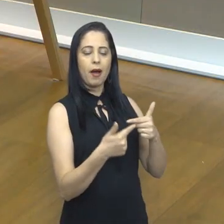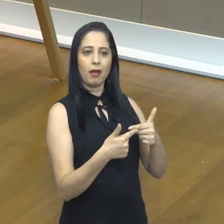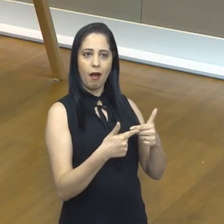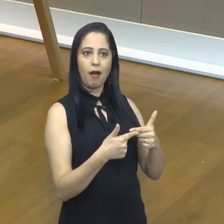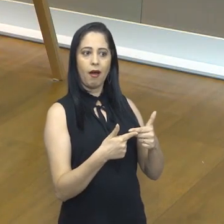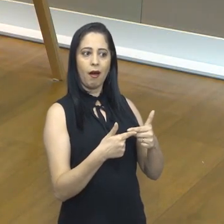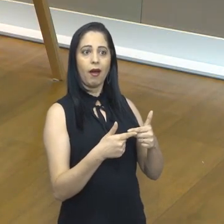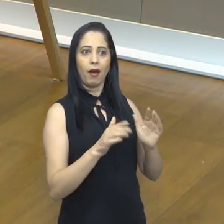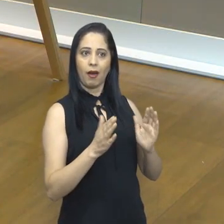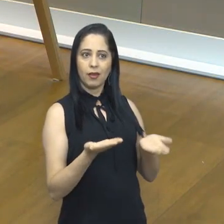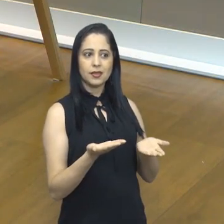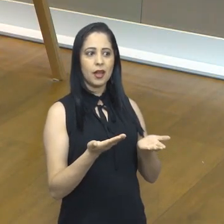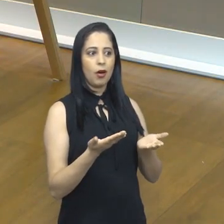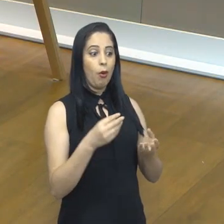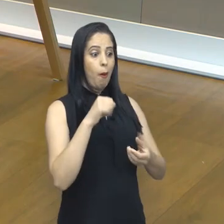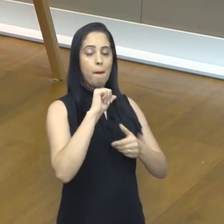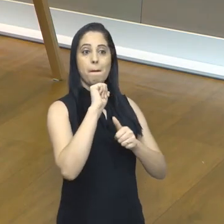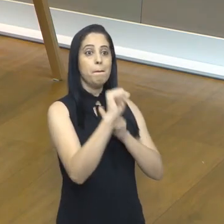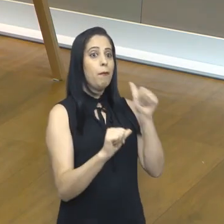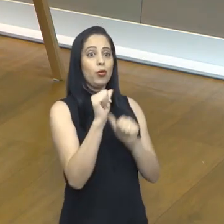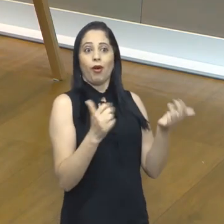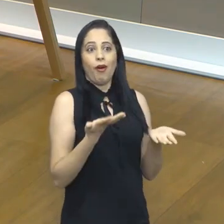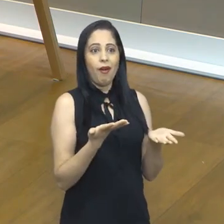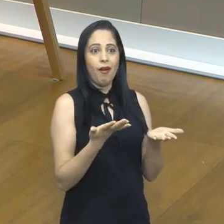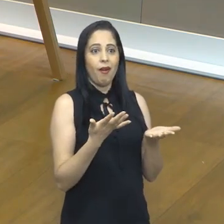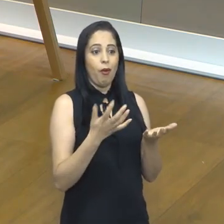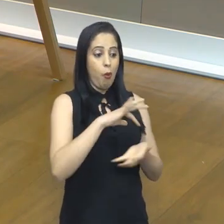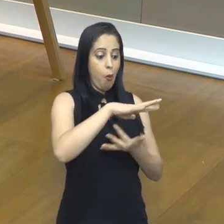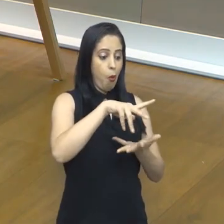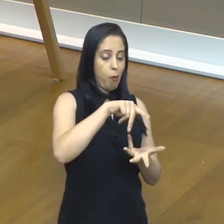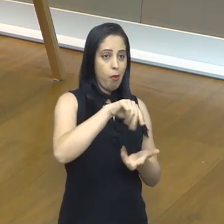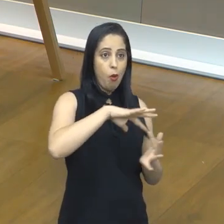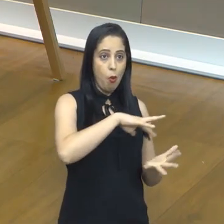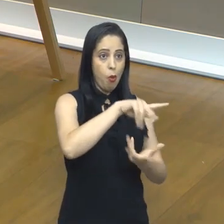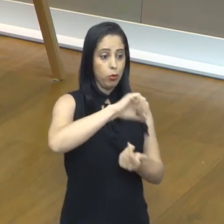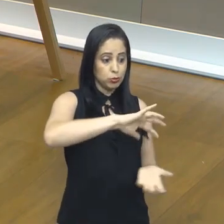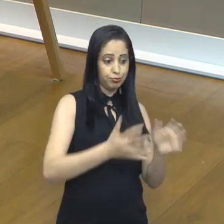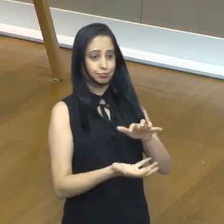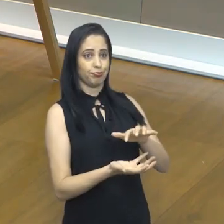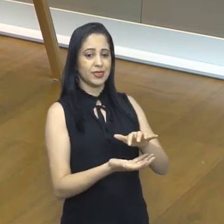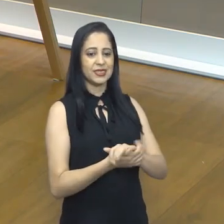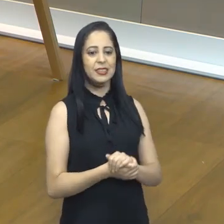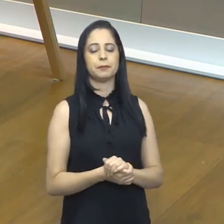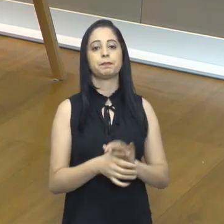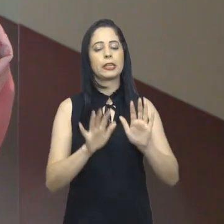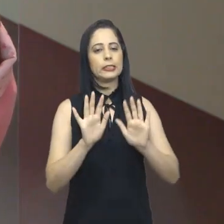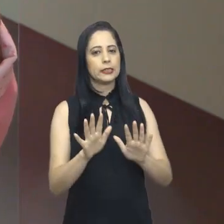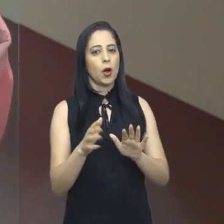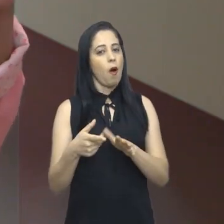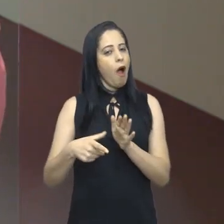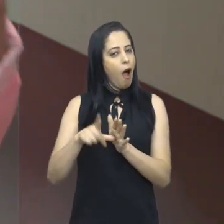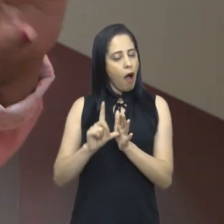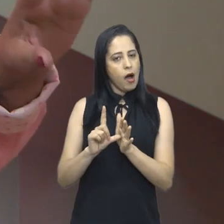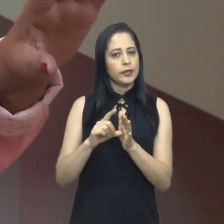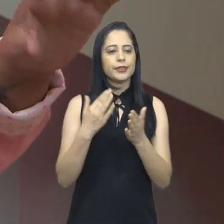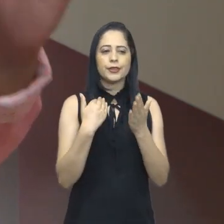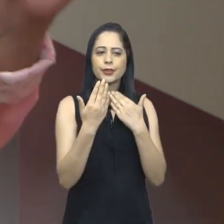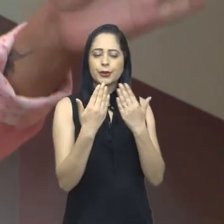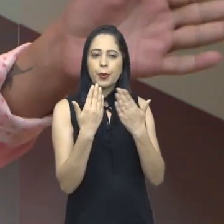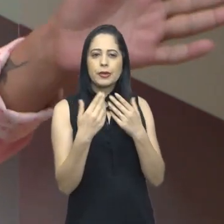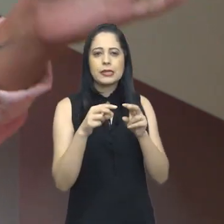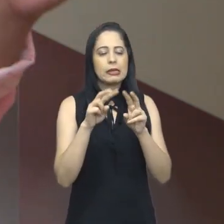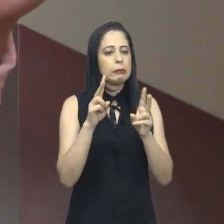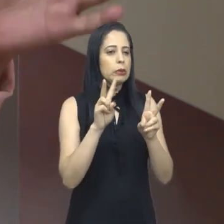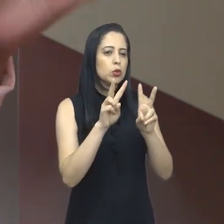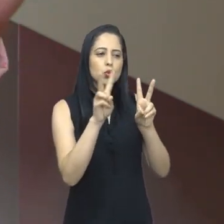continua. Então, assim, mexeu com a vida de todo mundo, né? Antes da saída do segundo bloco, antes da gente ir para intervalo, a gente conversou um pouquinho